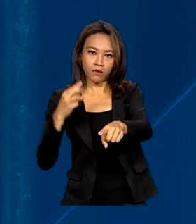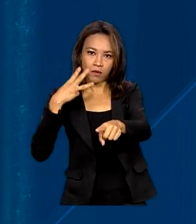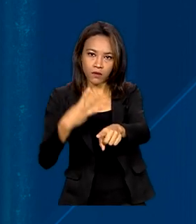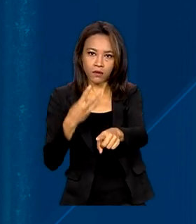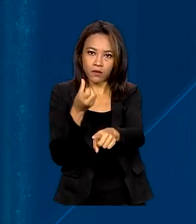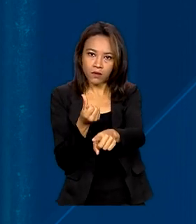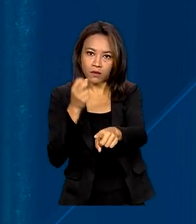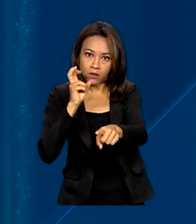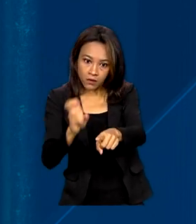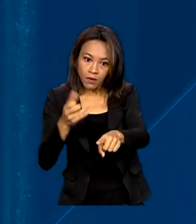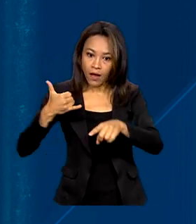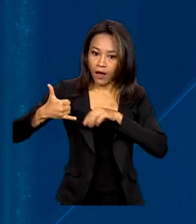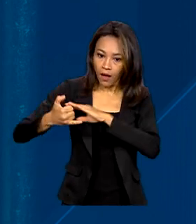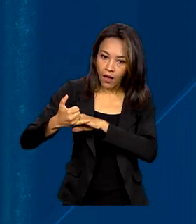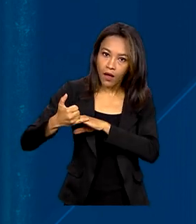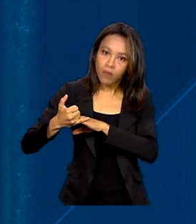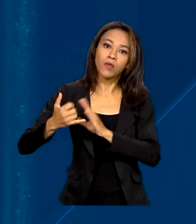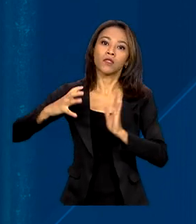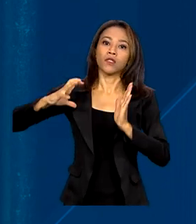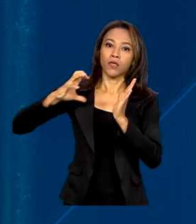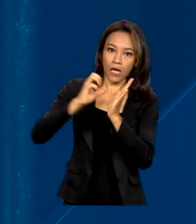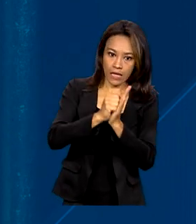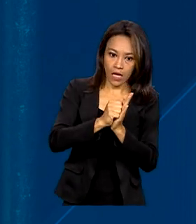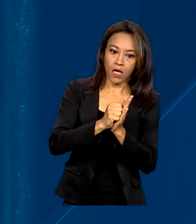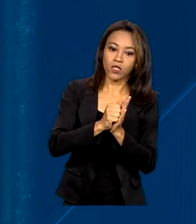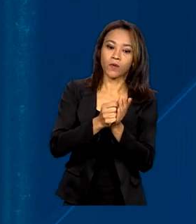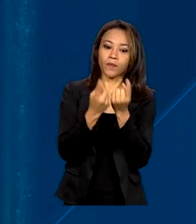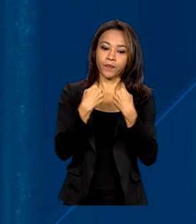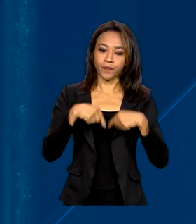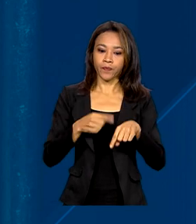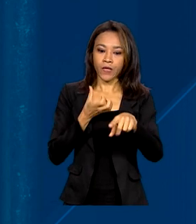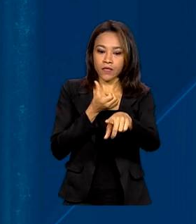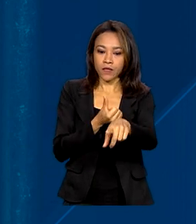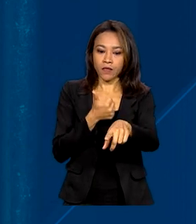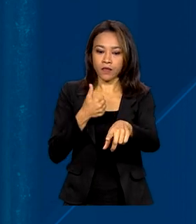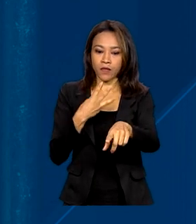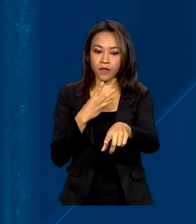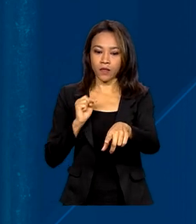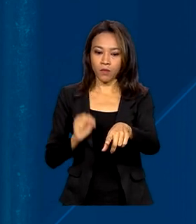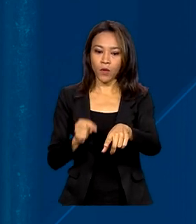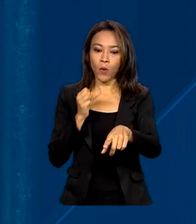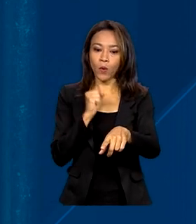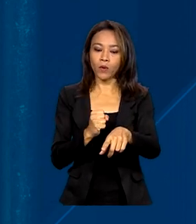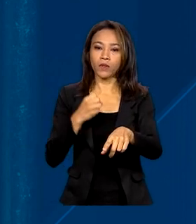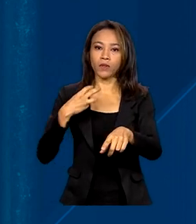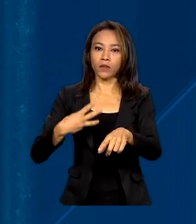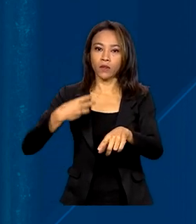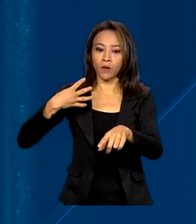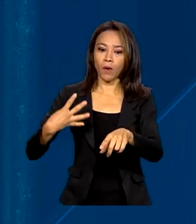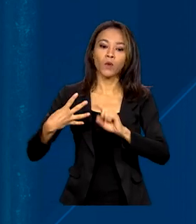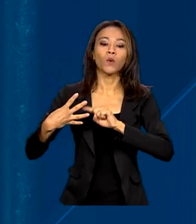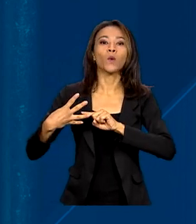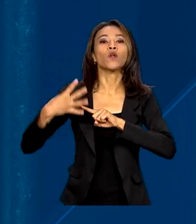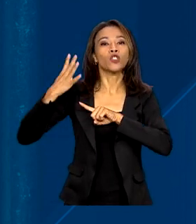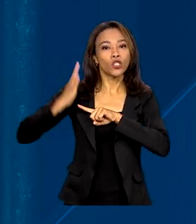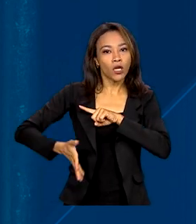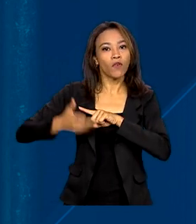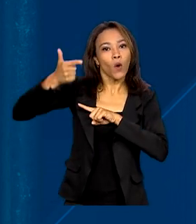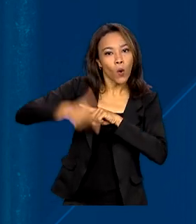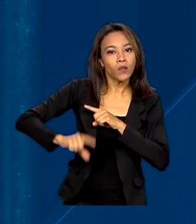armas passíveis de recadastramento, 613.834 foram